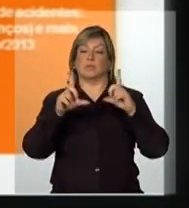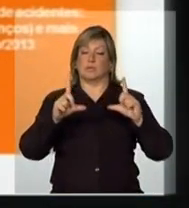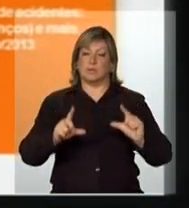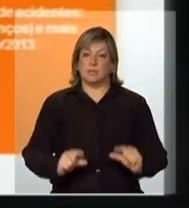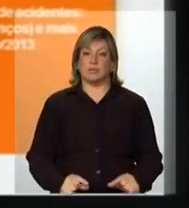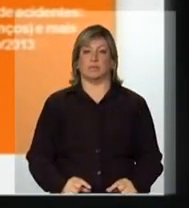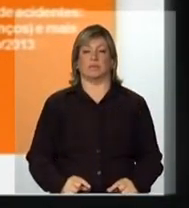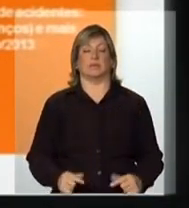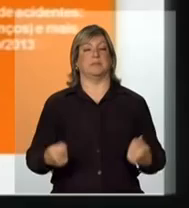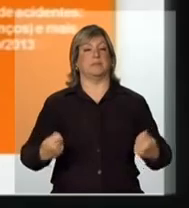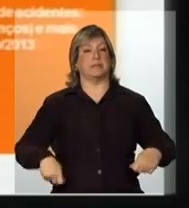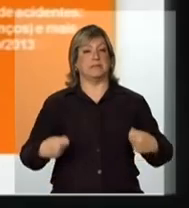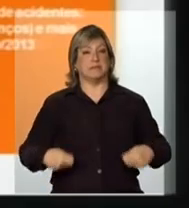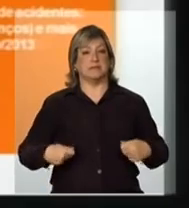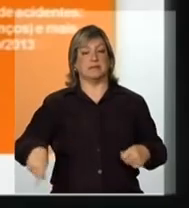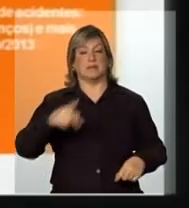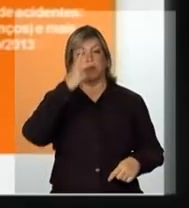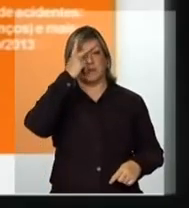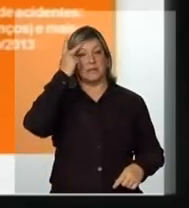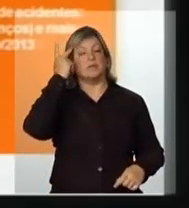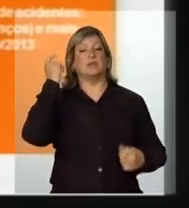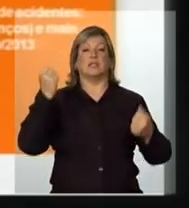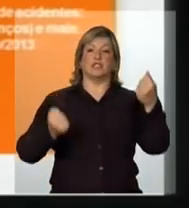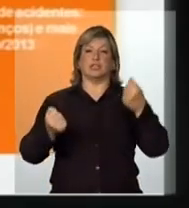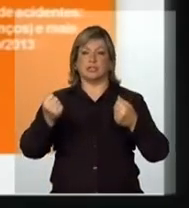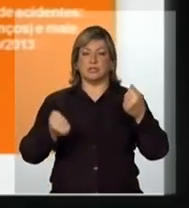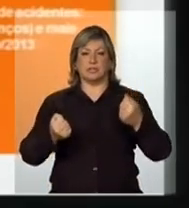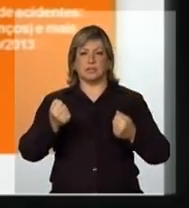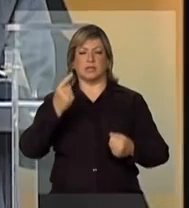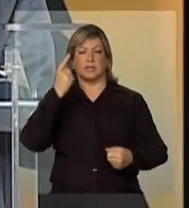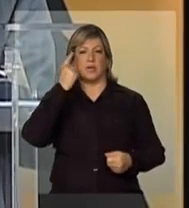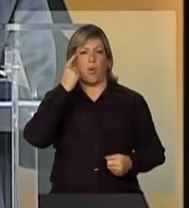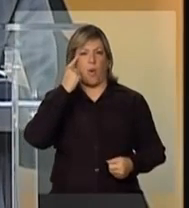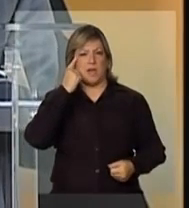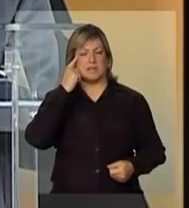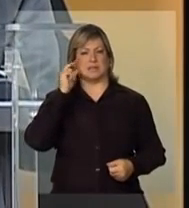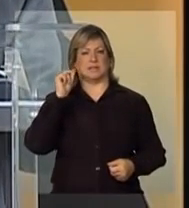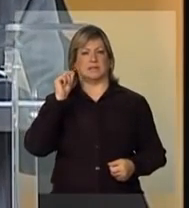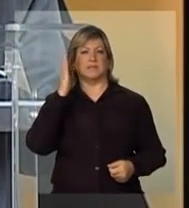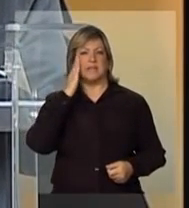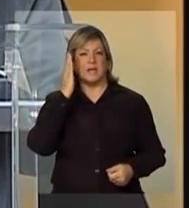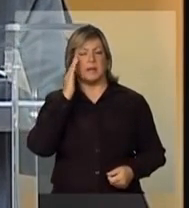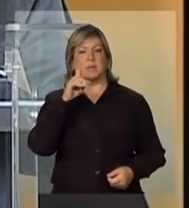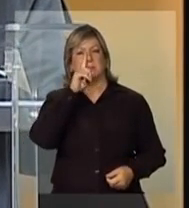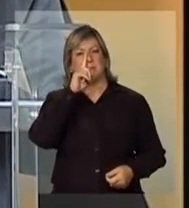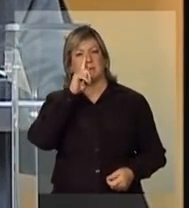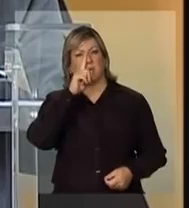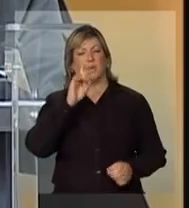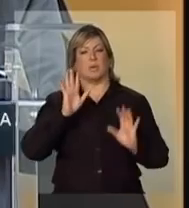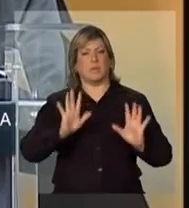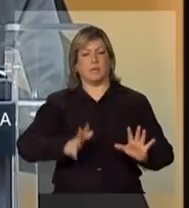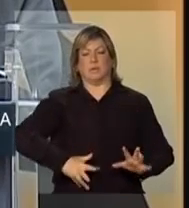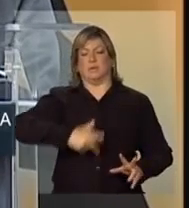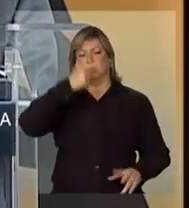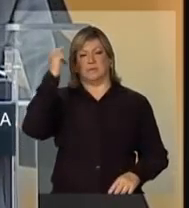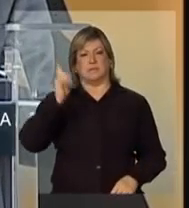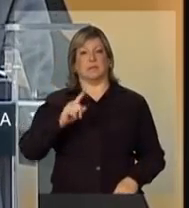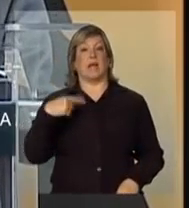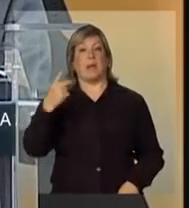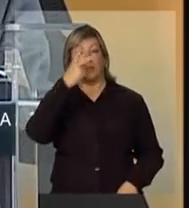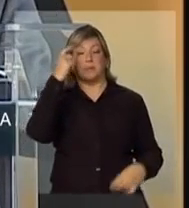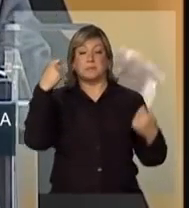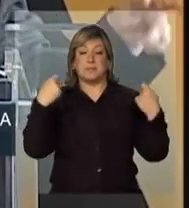é preciso que as pessoas dirigam com consciência, é preciso que as pessoas compreendam